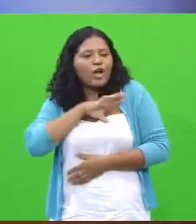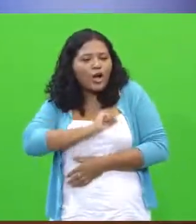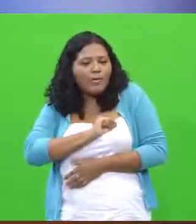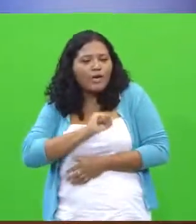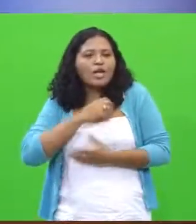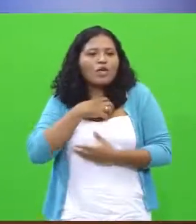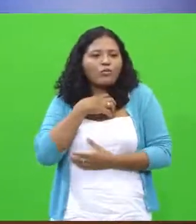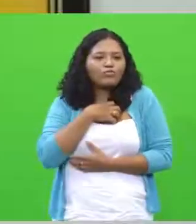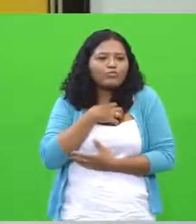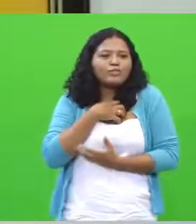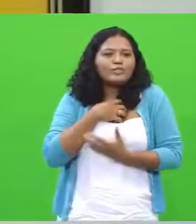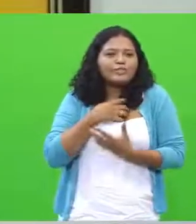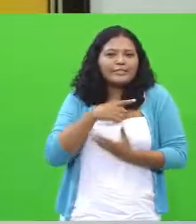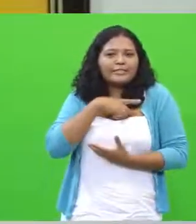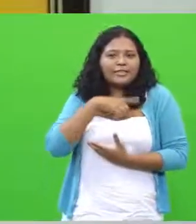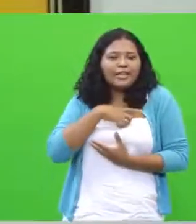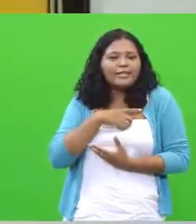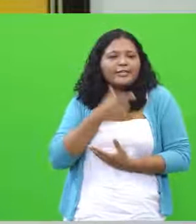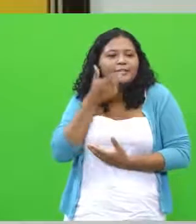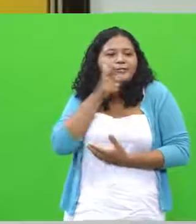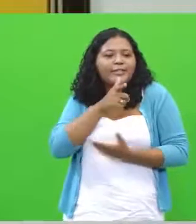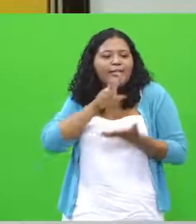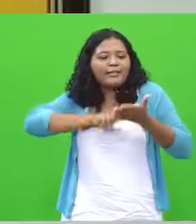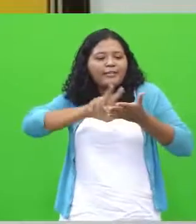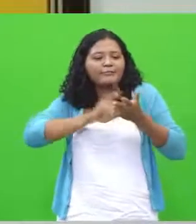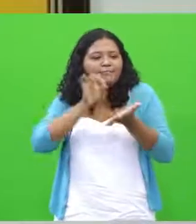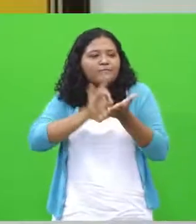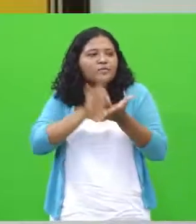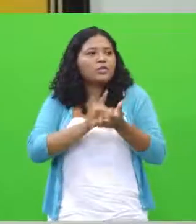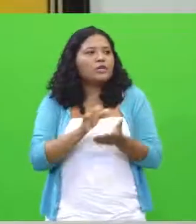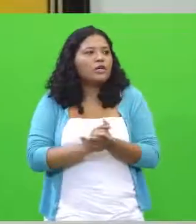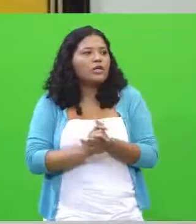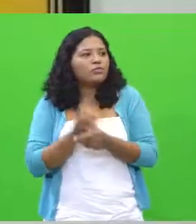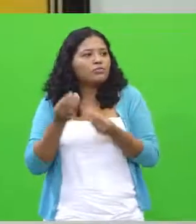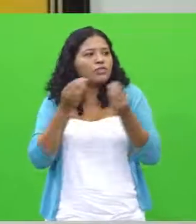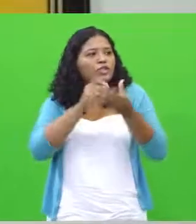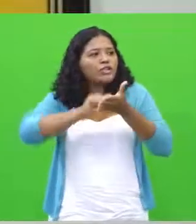Bom, da forma como ele coloca, é fácil. Eu posso até fazer uma placa